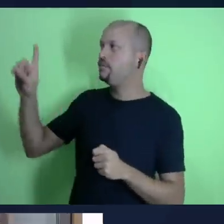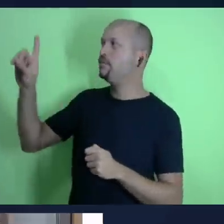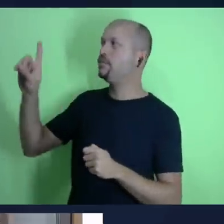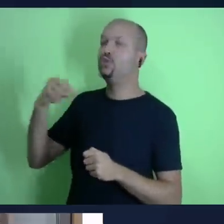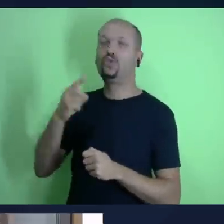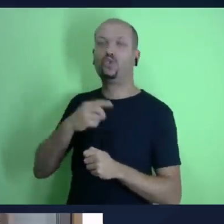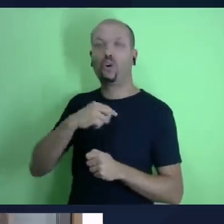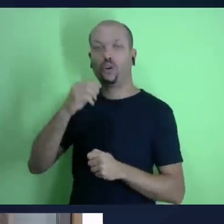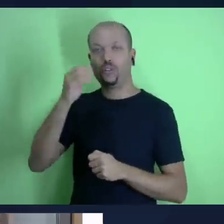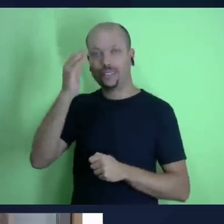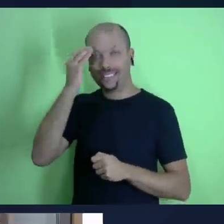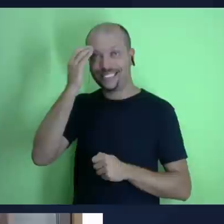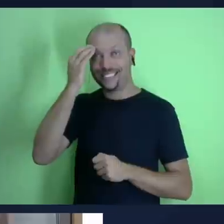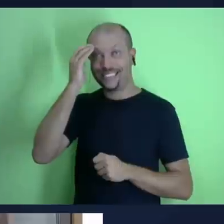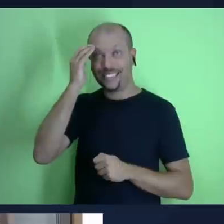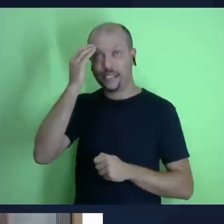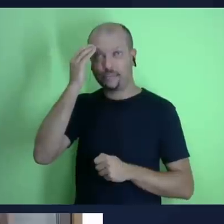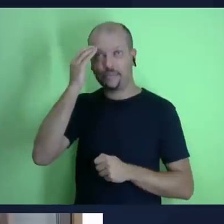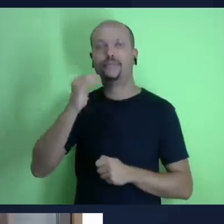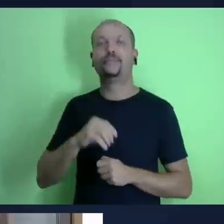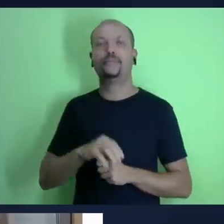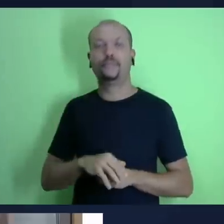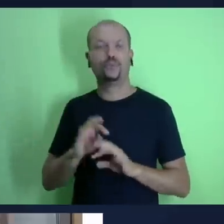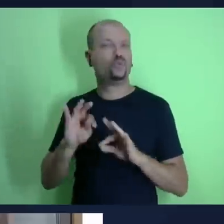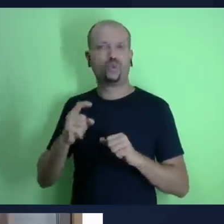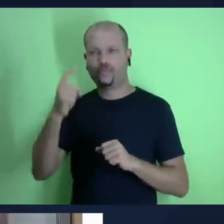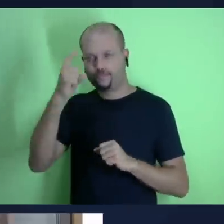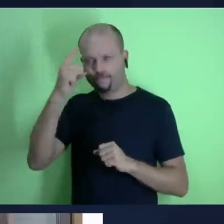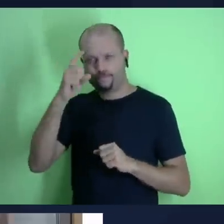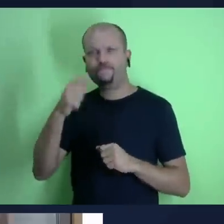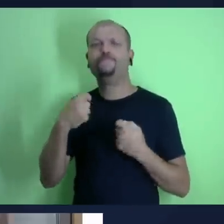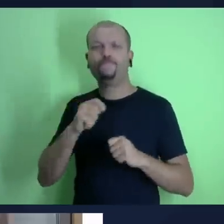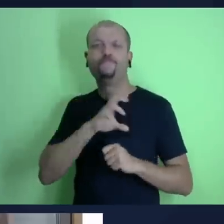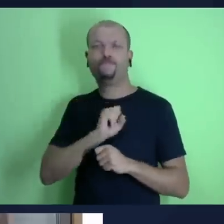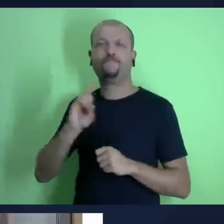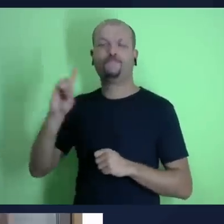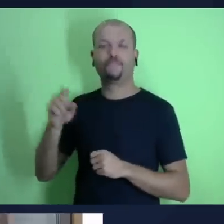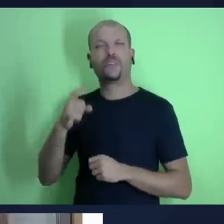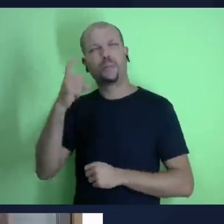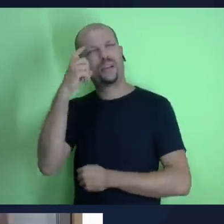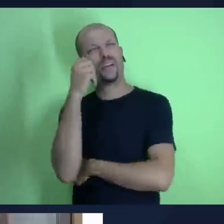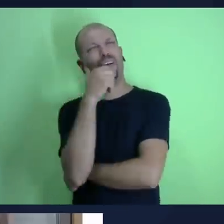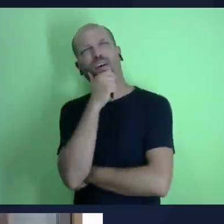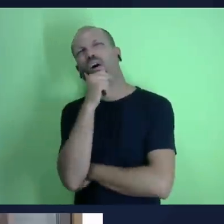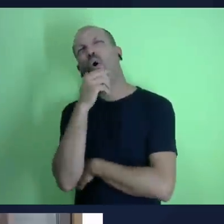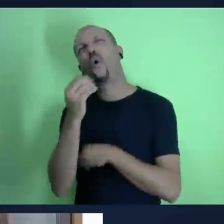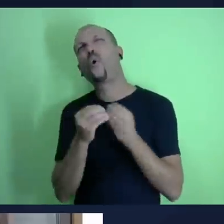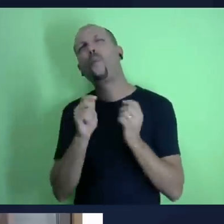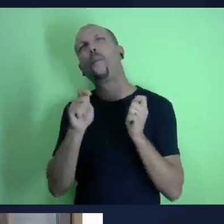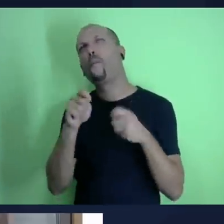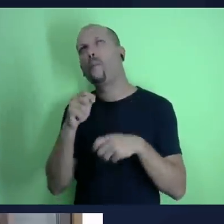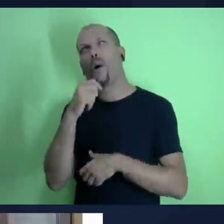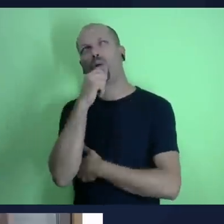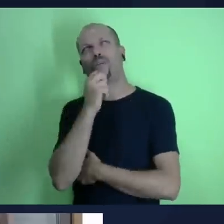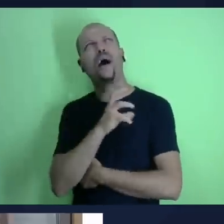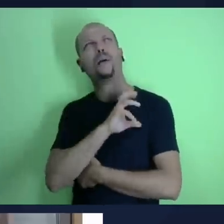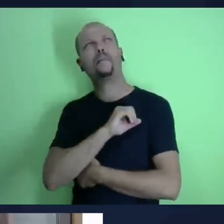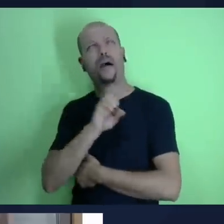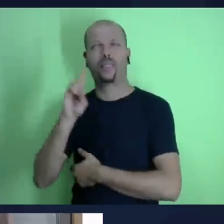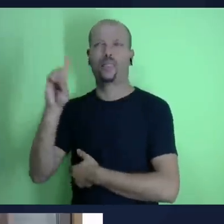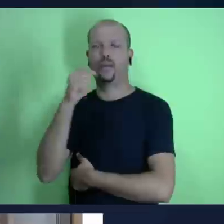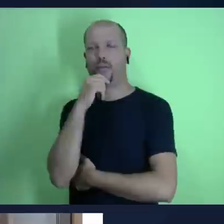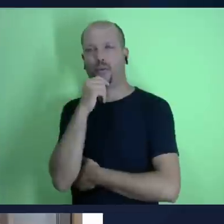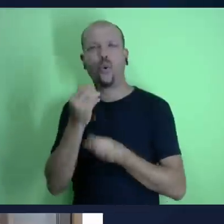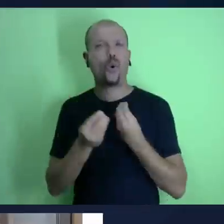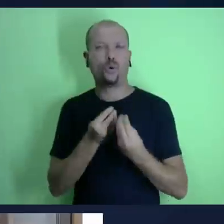aí para a gente tentar entender a maneira de gente amar a deus a gente tem que pensar assim como é que você ama uma pessoa